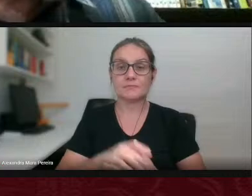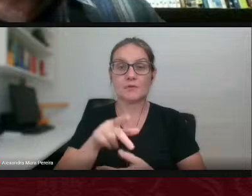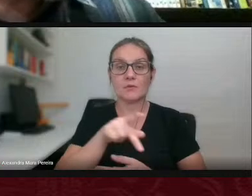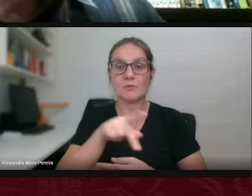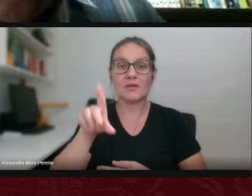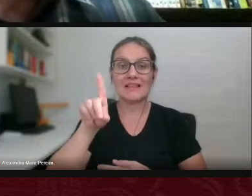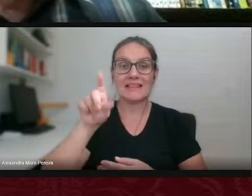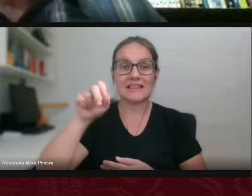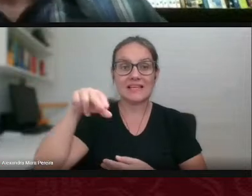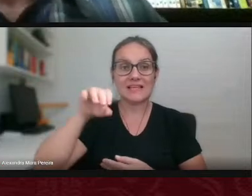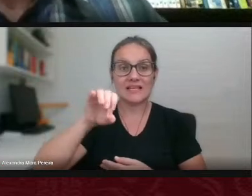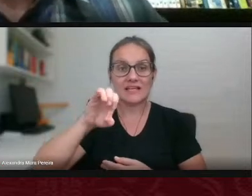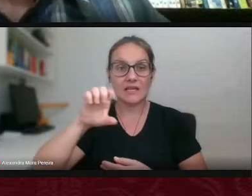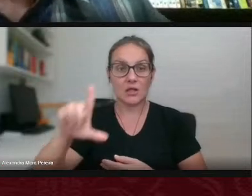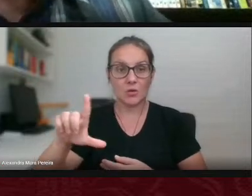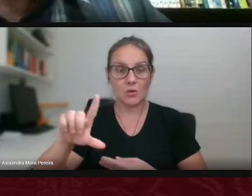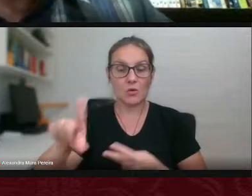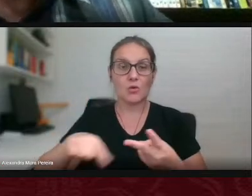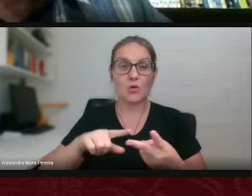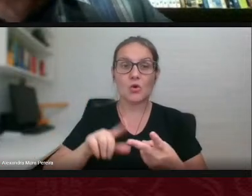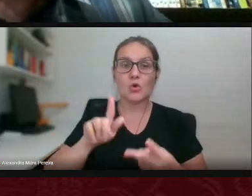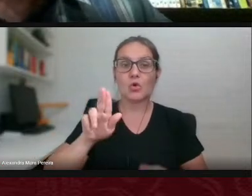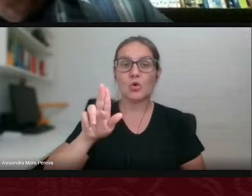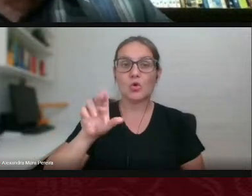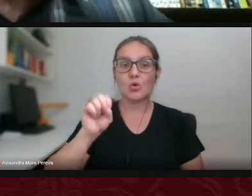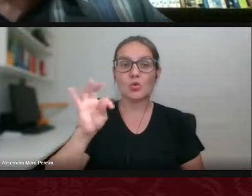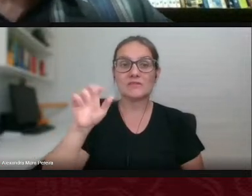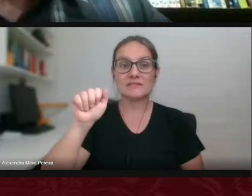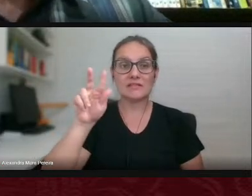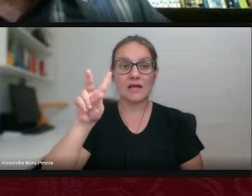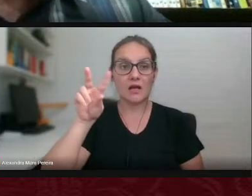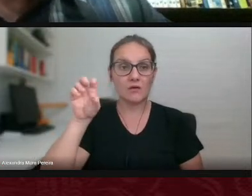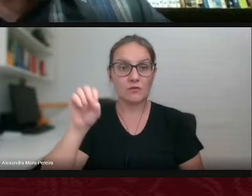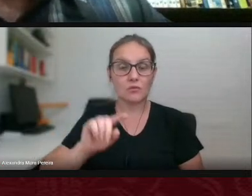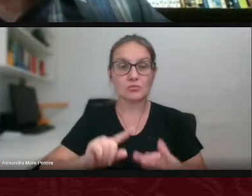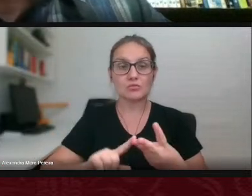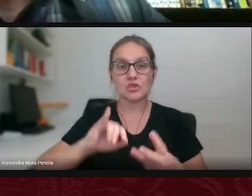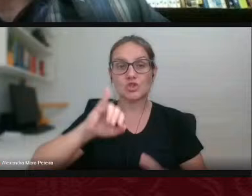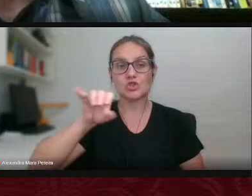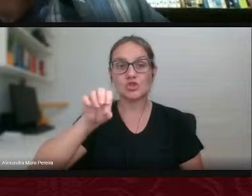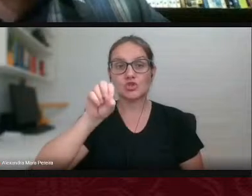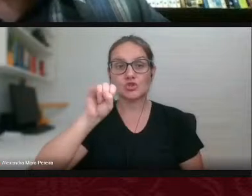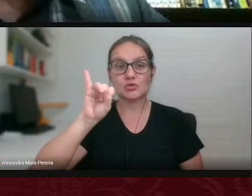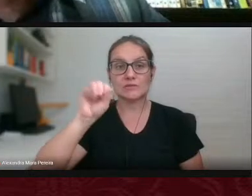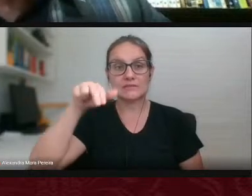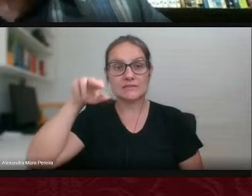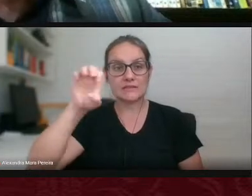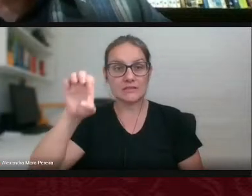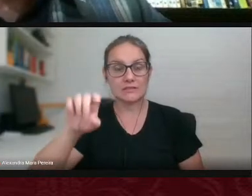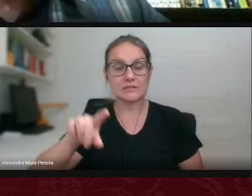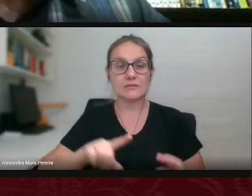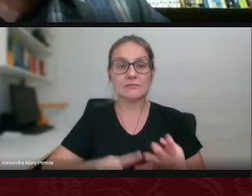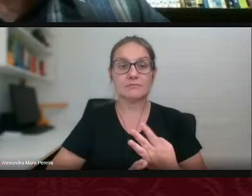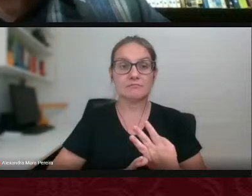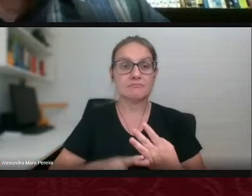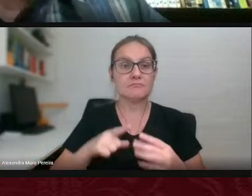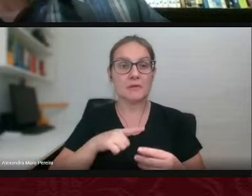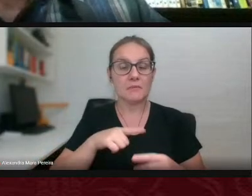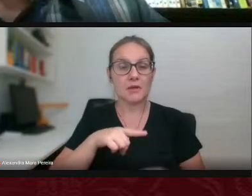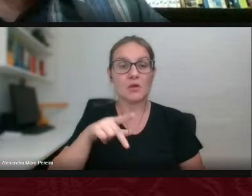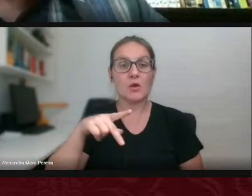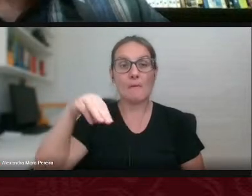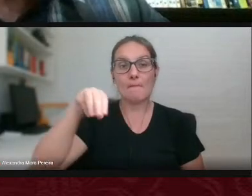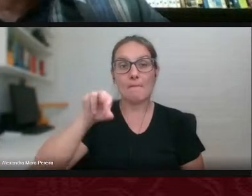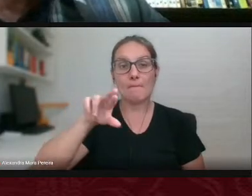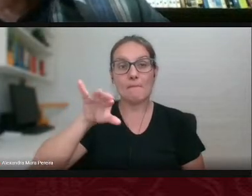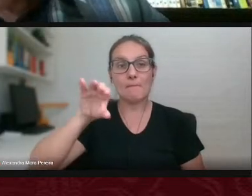Daniel Trainagama o professor Gustavo Lewandowski a professora Josiane Filos de Freitas também ainda o professor Mário